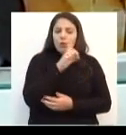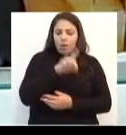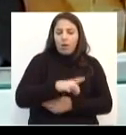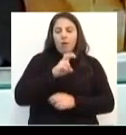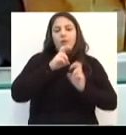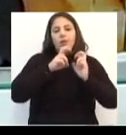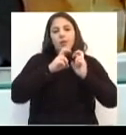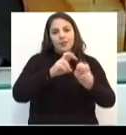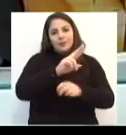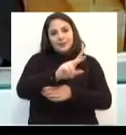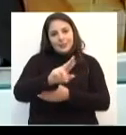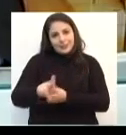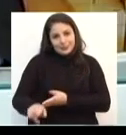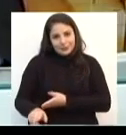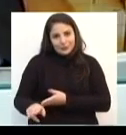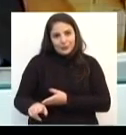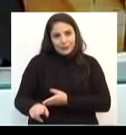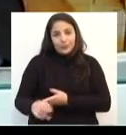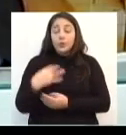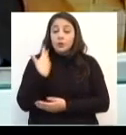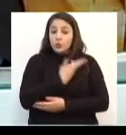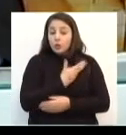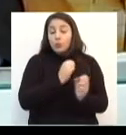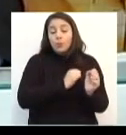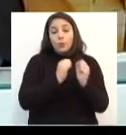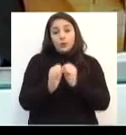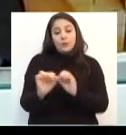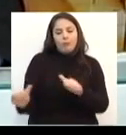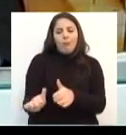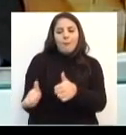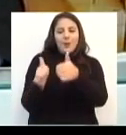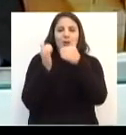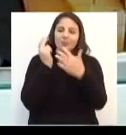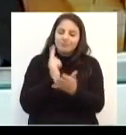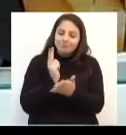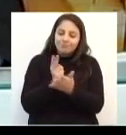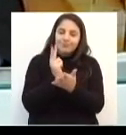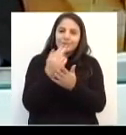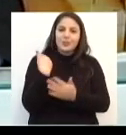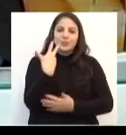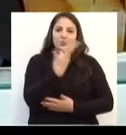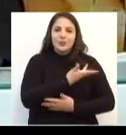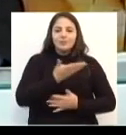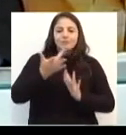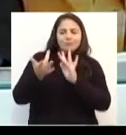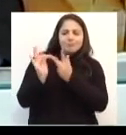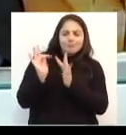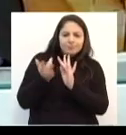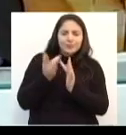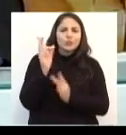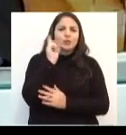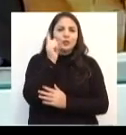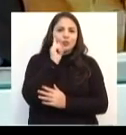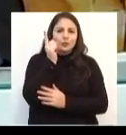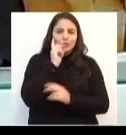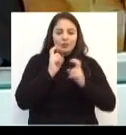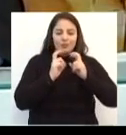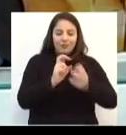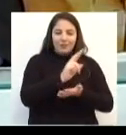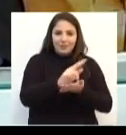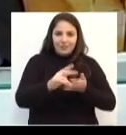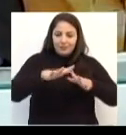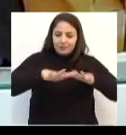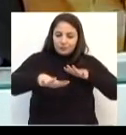E podemos e devemos melhorar e aprimorar permanentemente a nossa lida diária com o trânsito, justamente